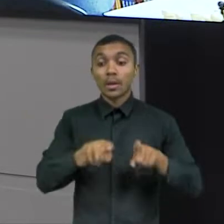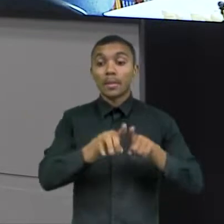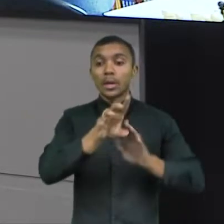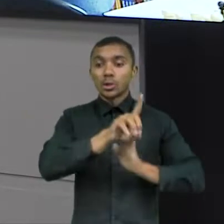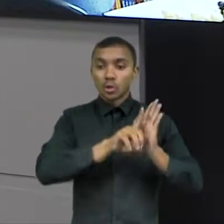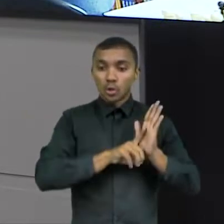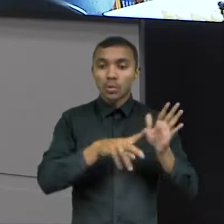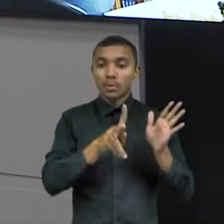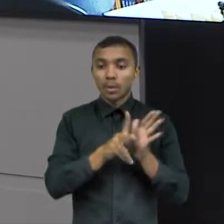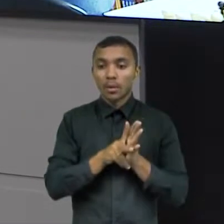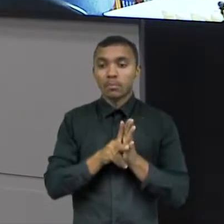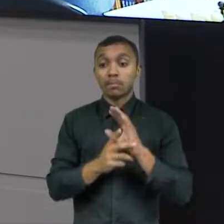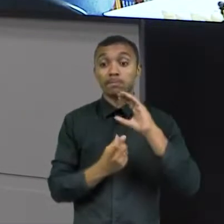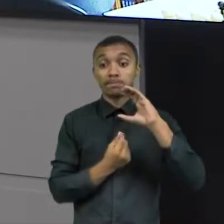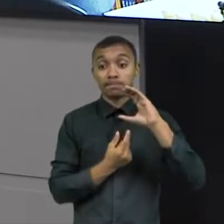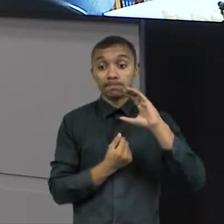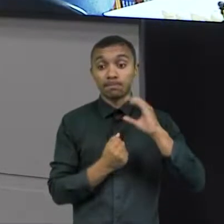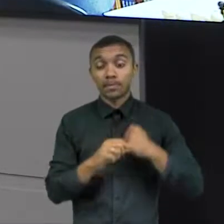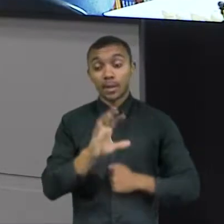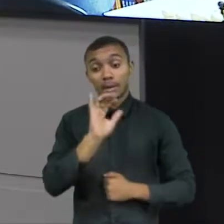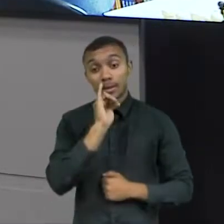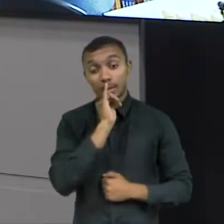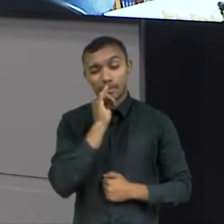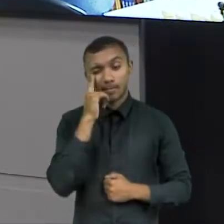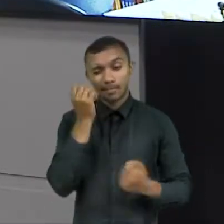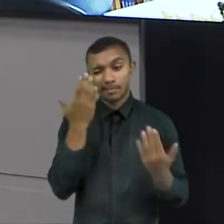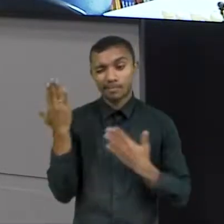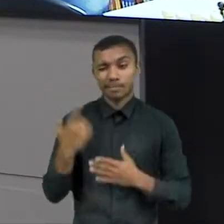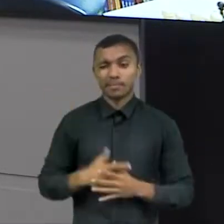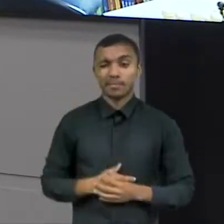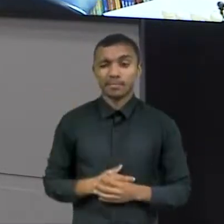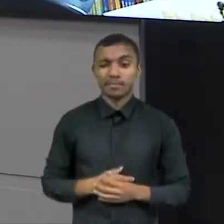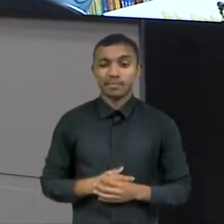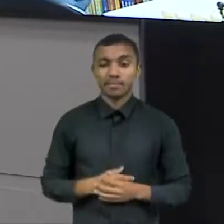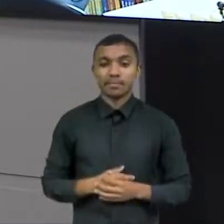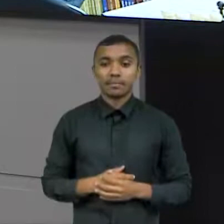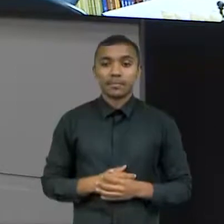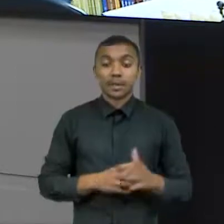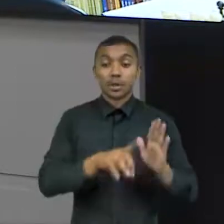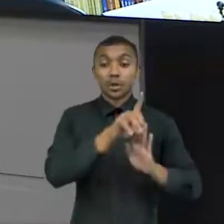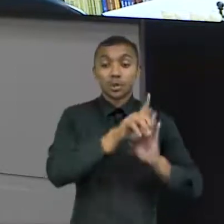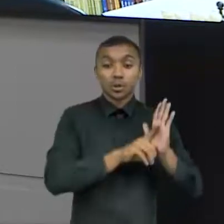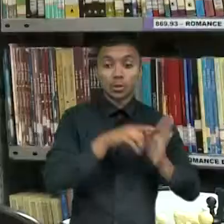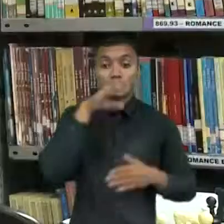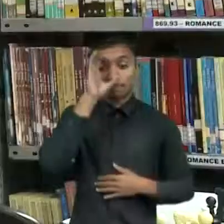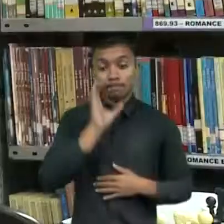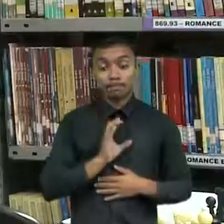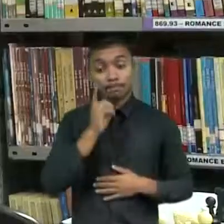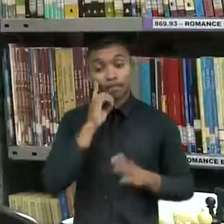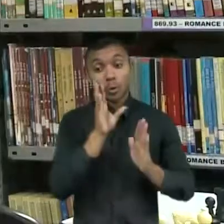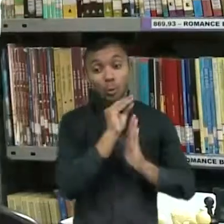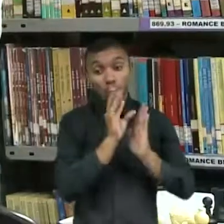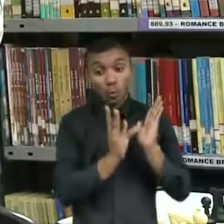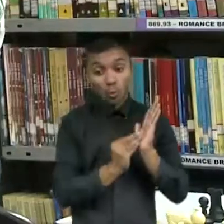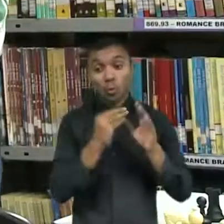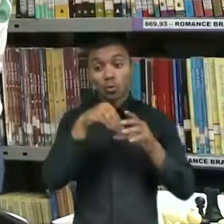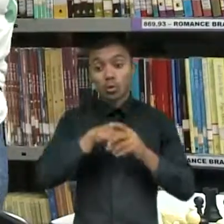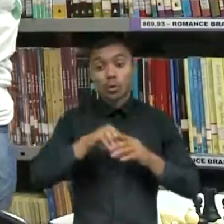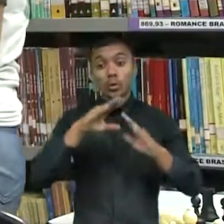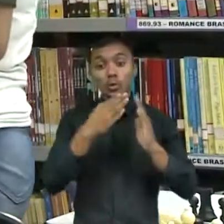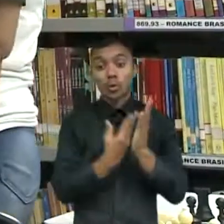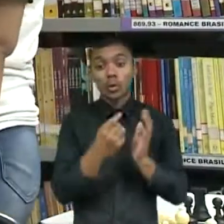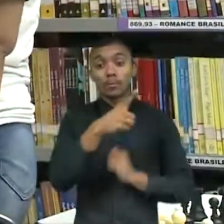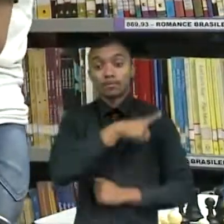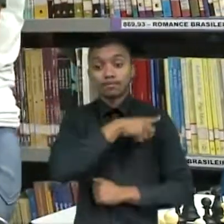consumidor. Por exemplo, né? Vamos acompanhar. Direito e cidadania serão temas estudados pelos alunos do